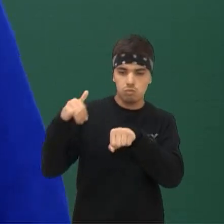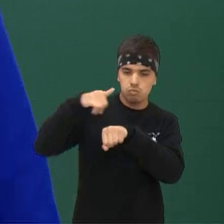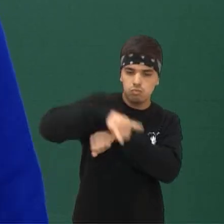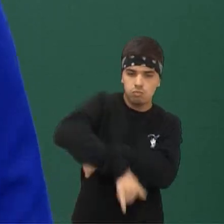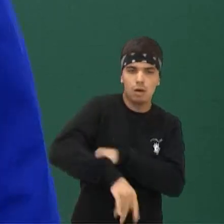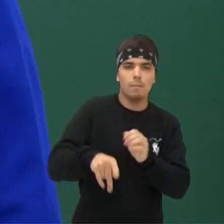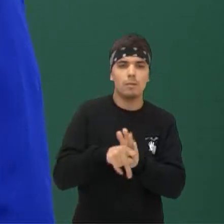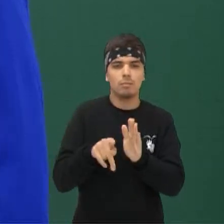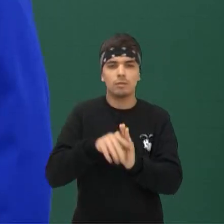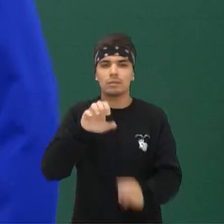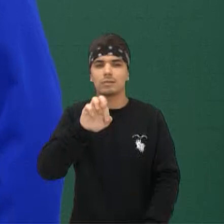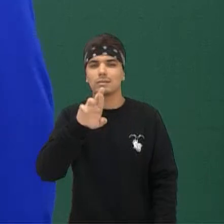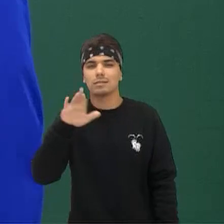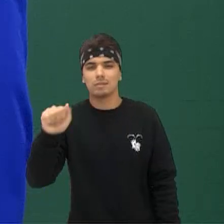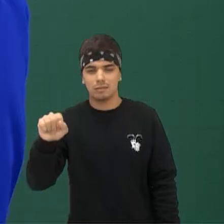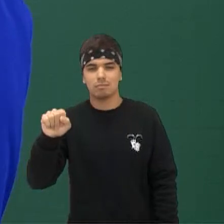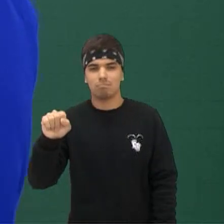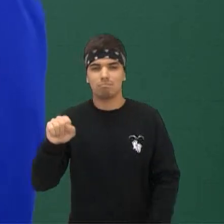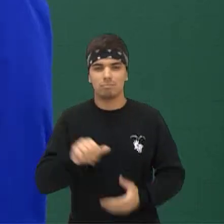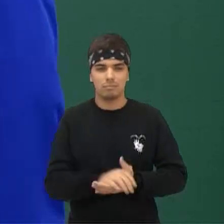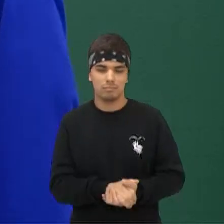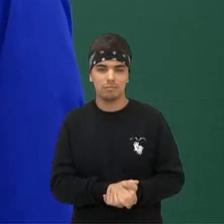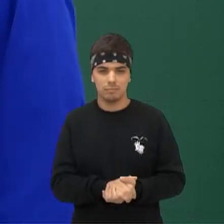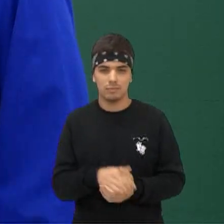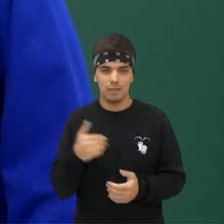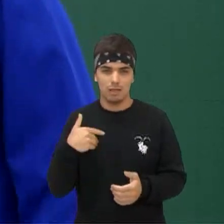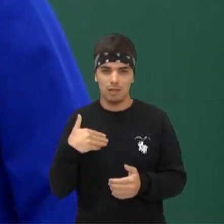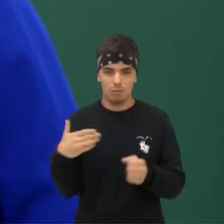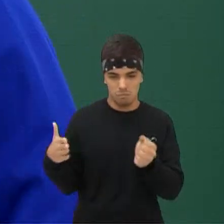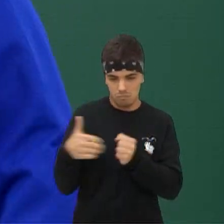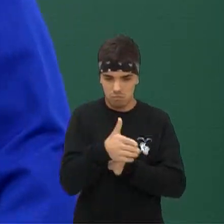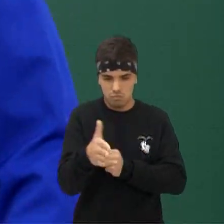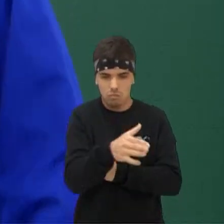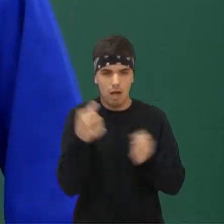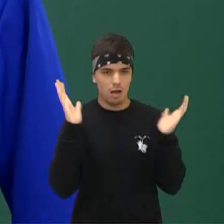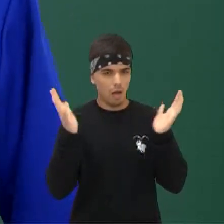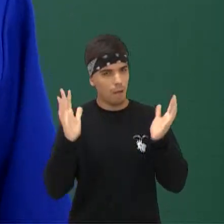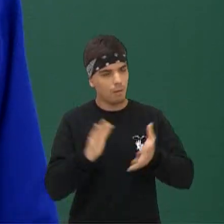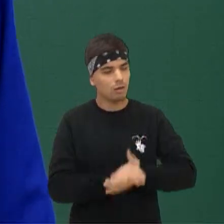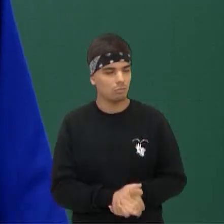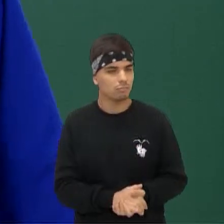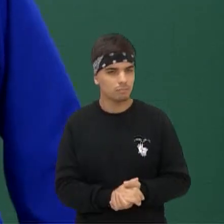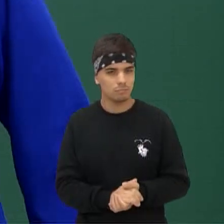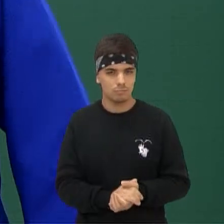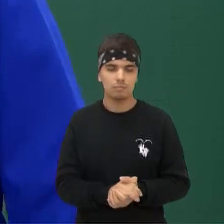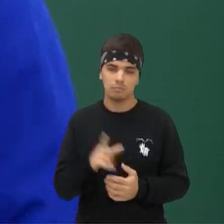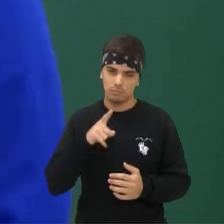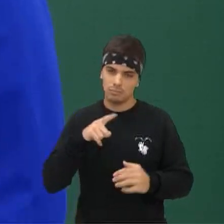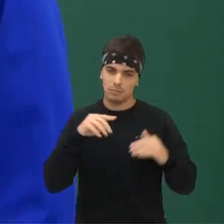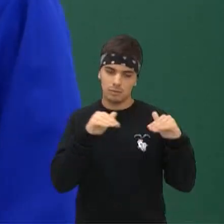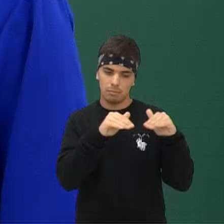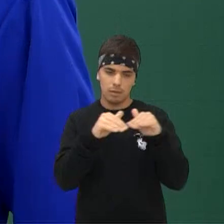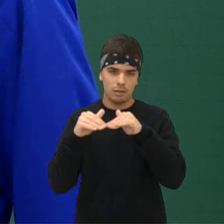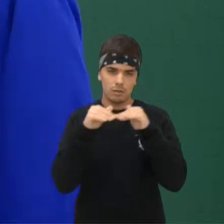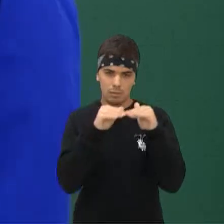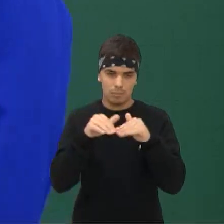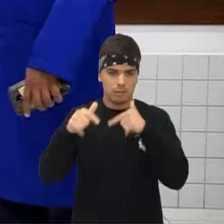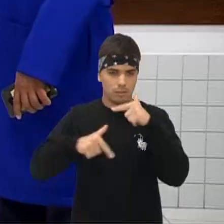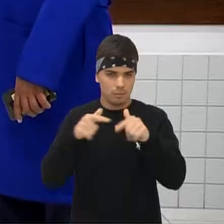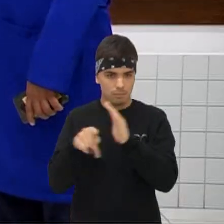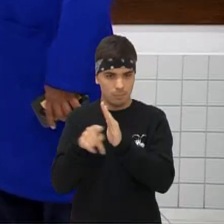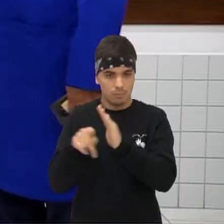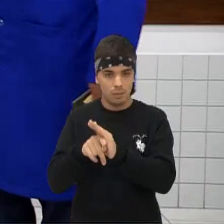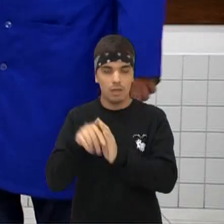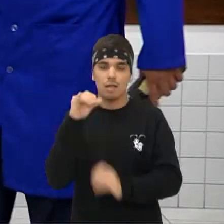,2 quilômetros por hora Brudou perto do caminhão, né? Ultrapassei alguns, inclusive Então, assim, aí você tem esse padrão que você consegue estar trabalhando com energia cinética